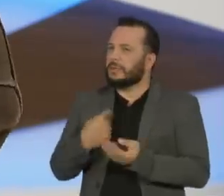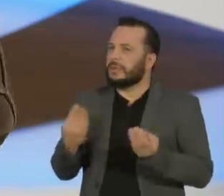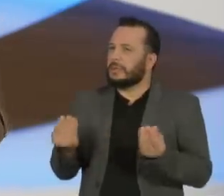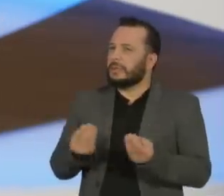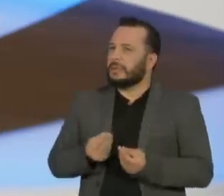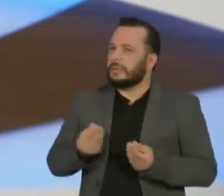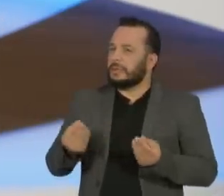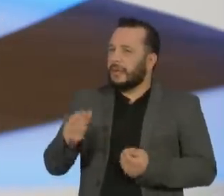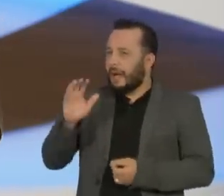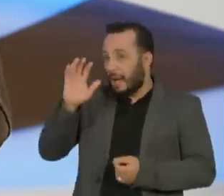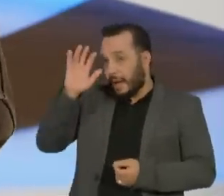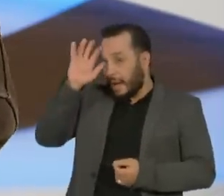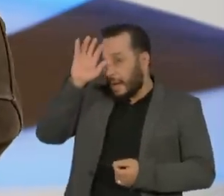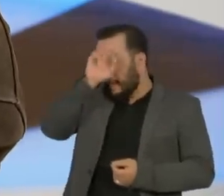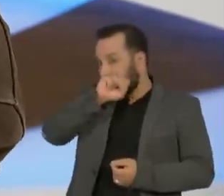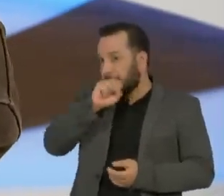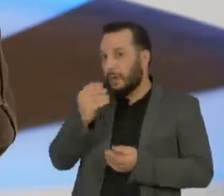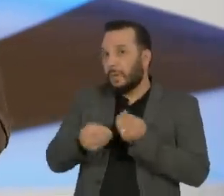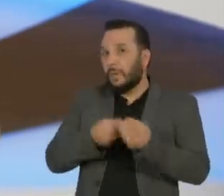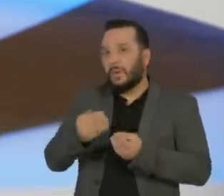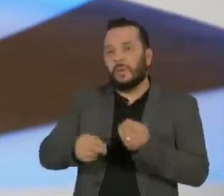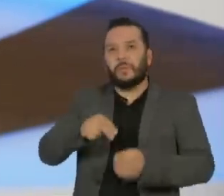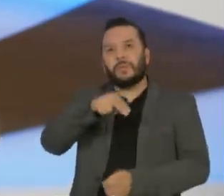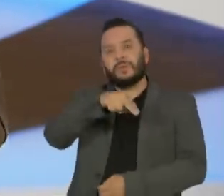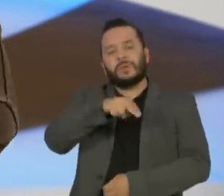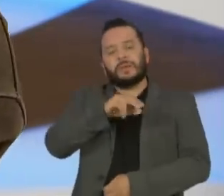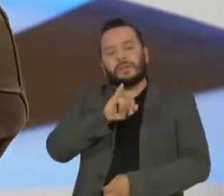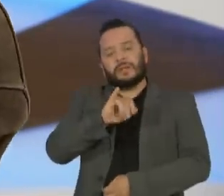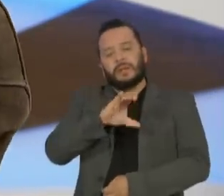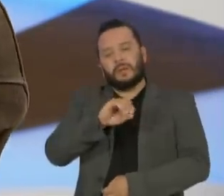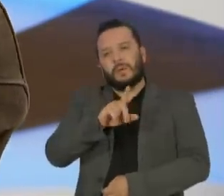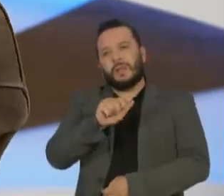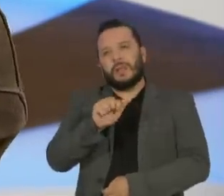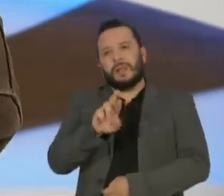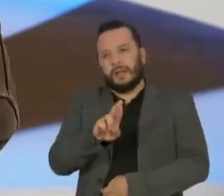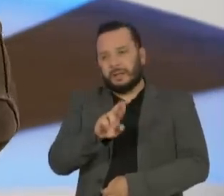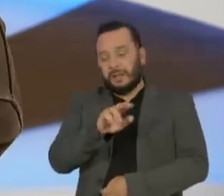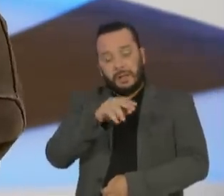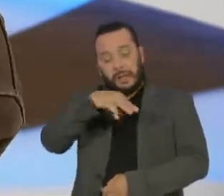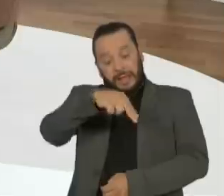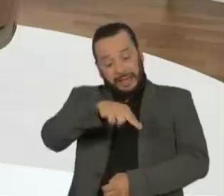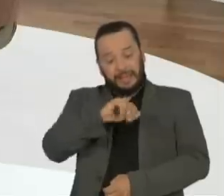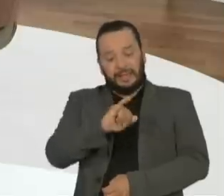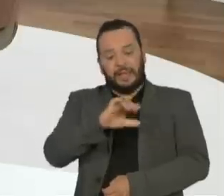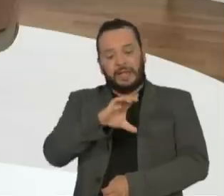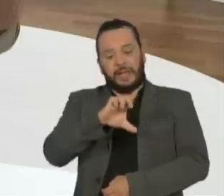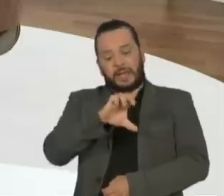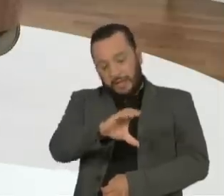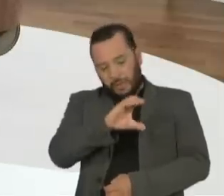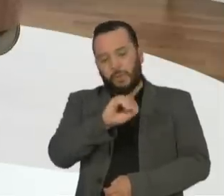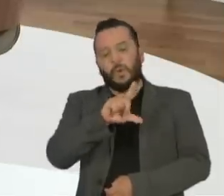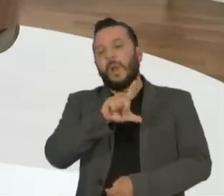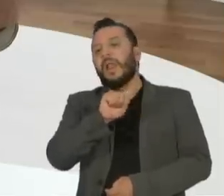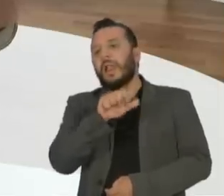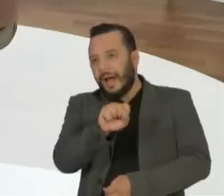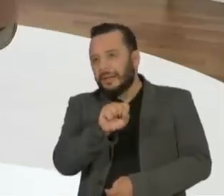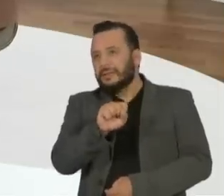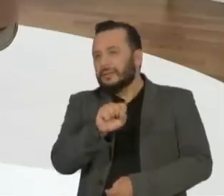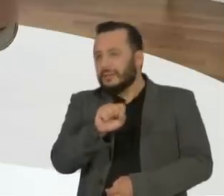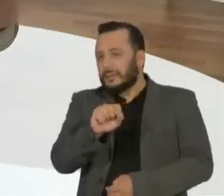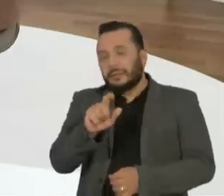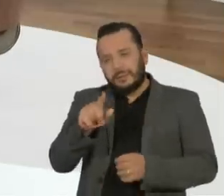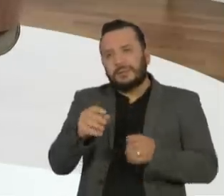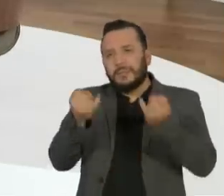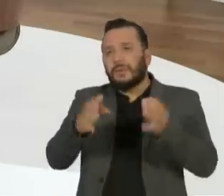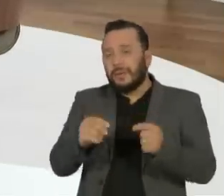aprender com o nosso Nicolás Nassim Taleb, como fala, a tentativa e erro é liberdade, mas tentativa e erro só pode ser